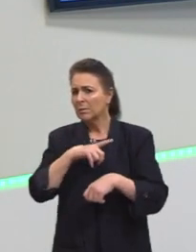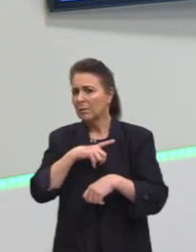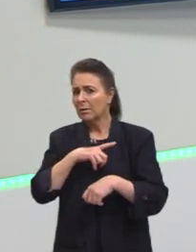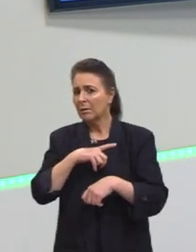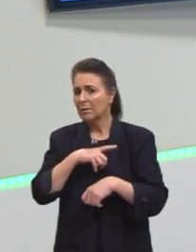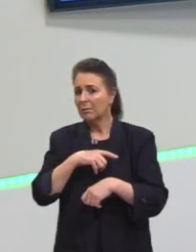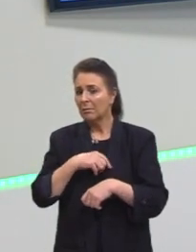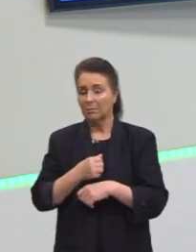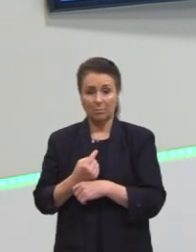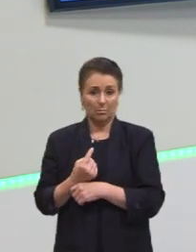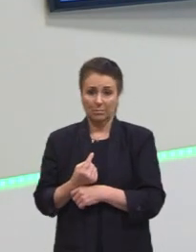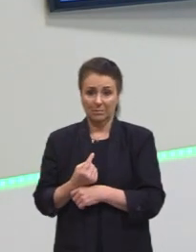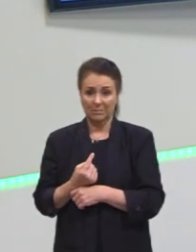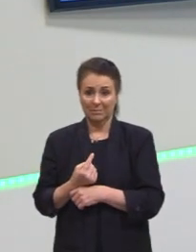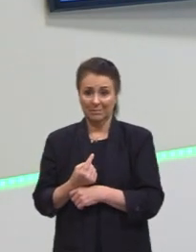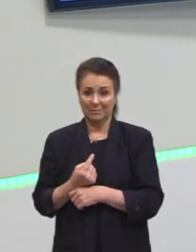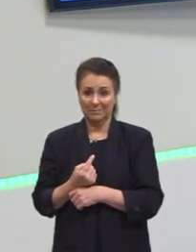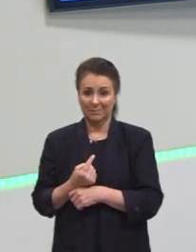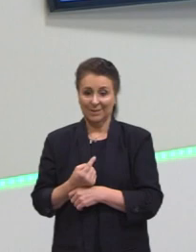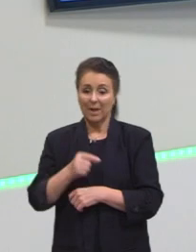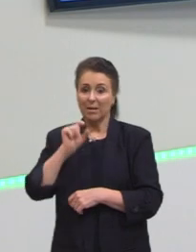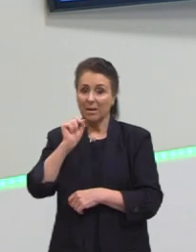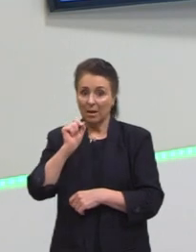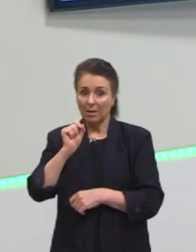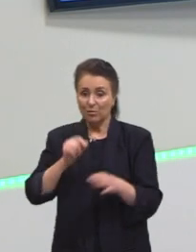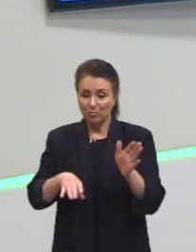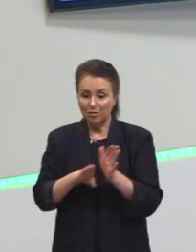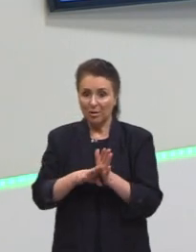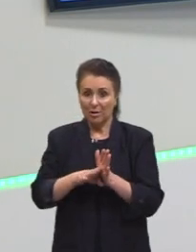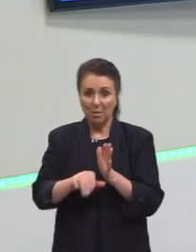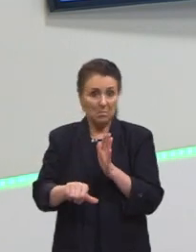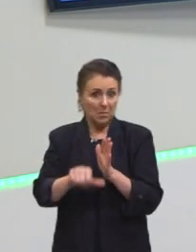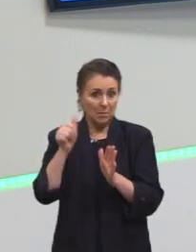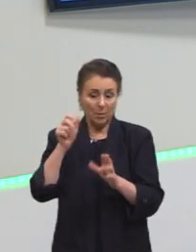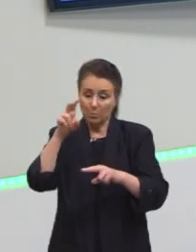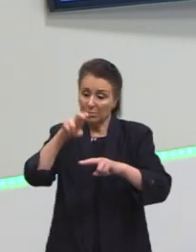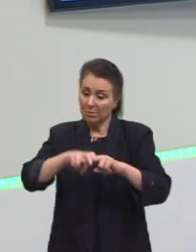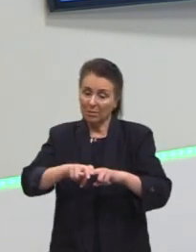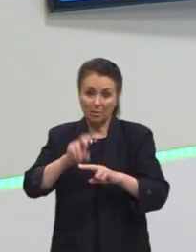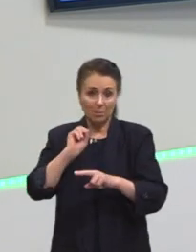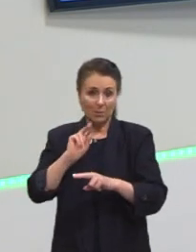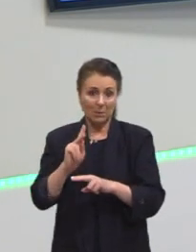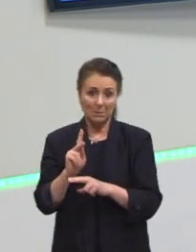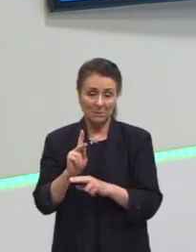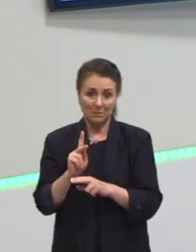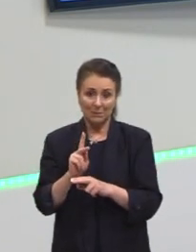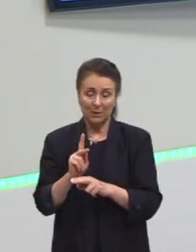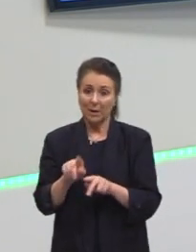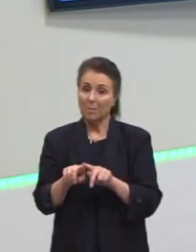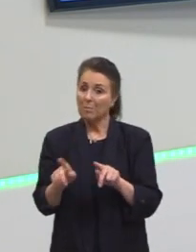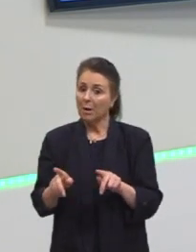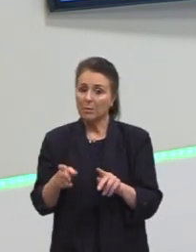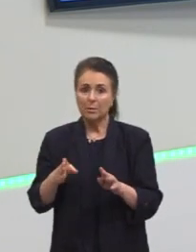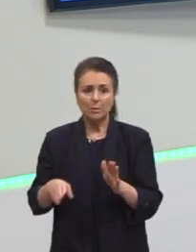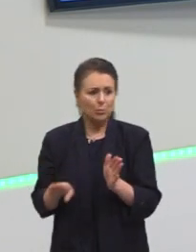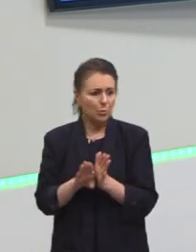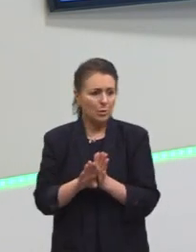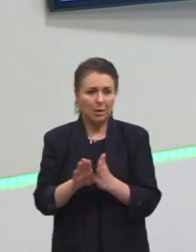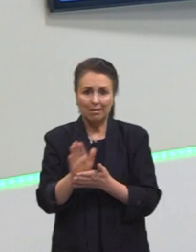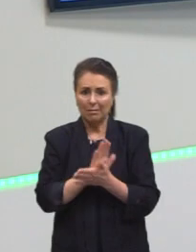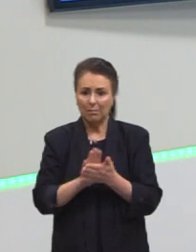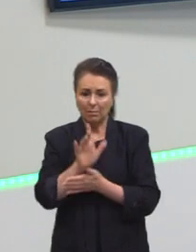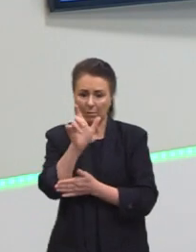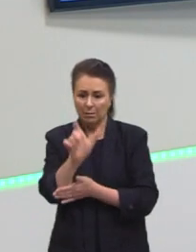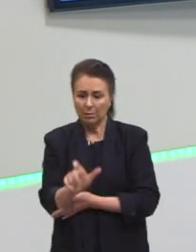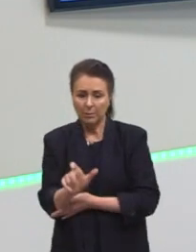vou ter uma possibilidade. Aquele que chegar em algum momento pode sentar ali na cadeira que está vaga. Mas se não chegar ninguém, eu ainda tenho